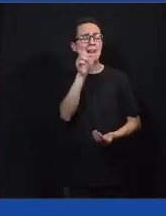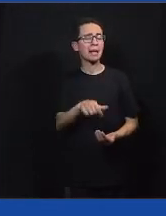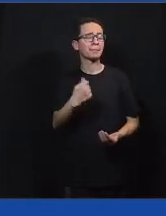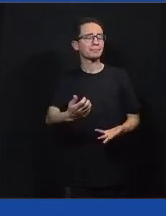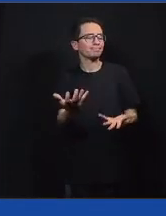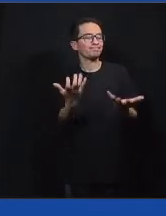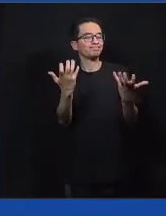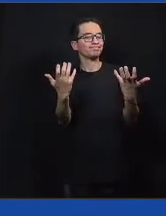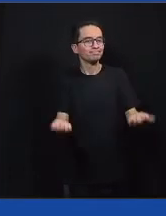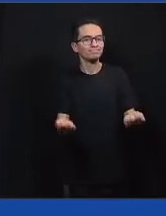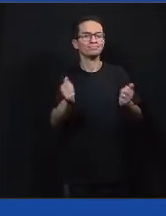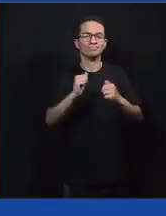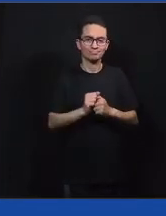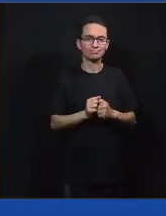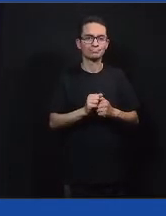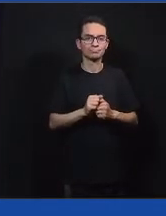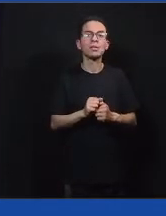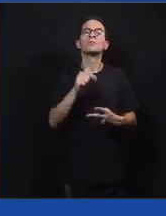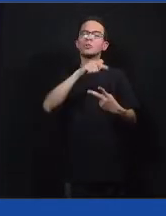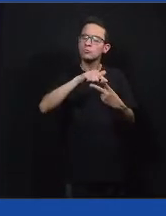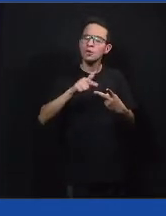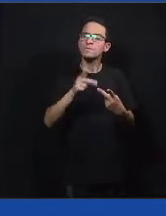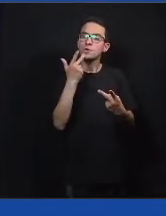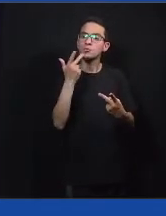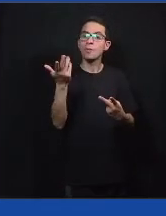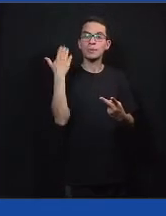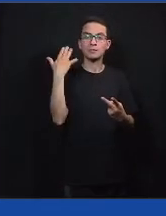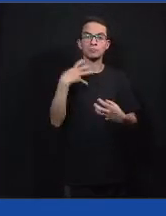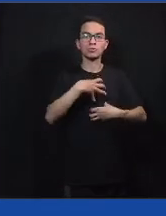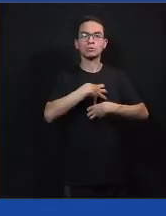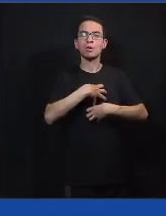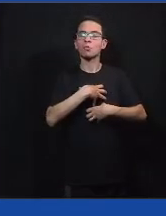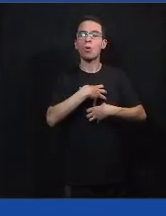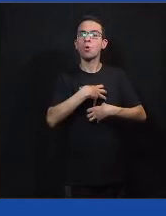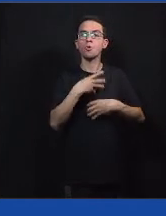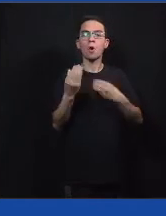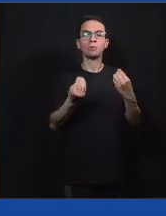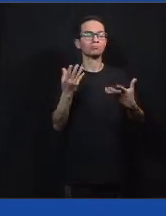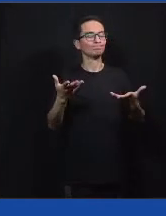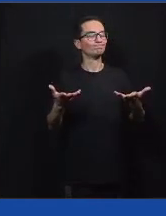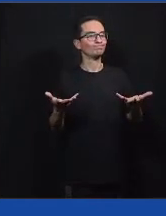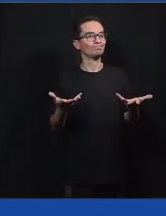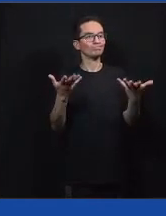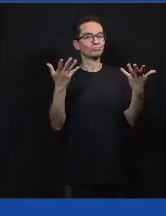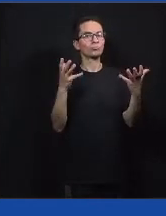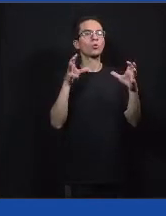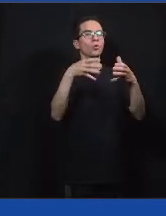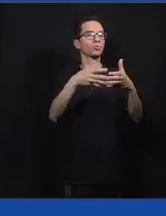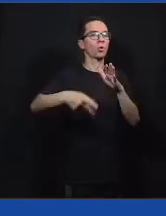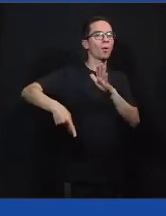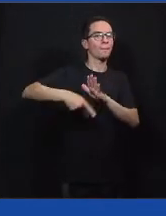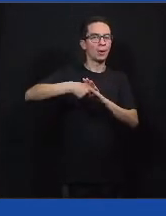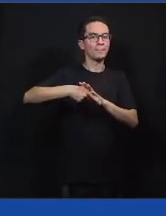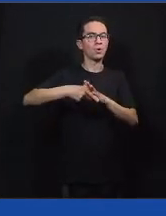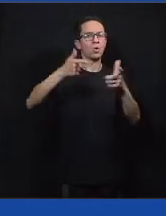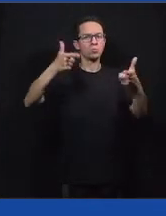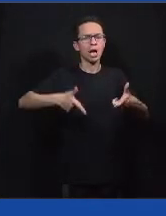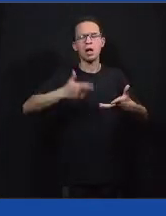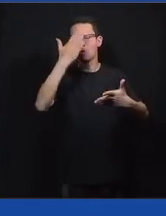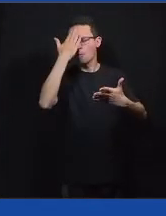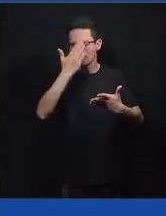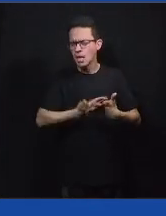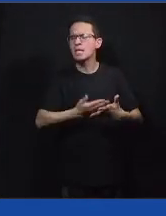e vocês falaram muito isso em vários outros momentos, de se sentir pertencidas a um grupo, de ter um espaço de confiança. Eu queria